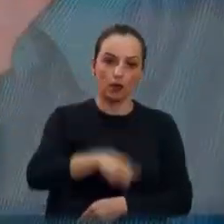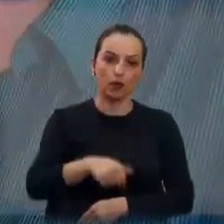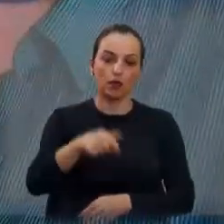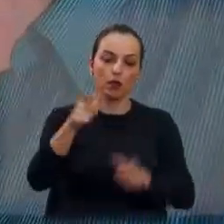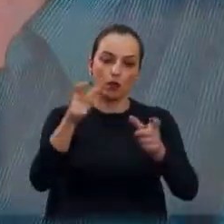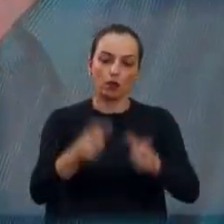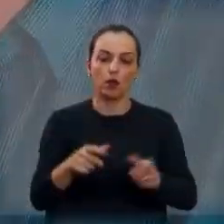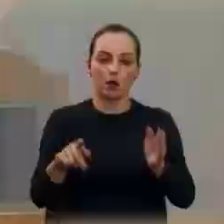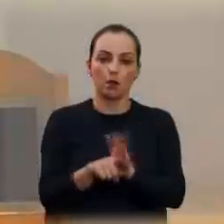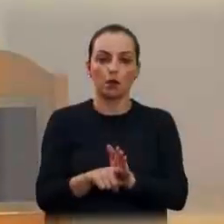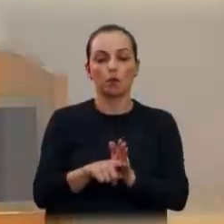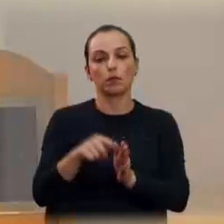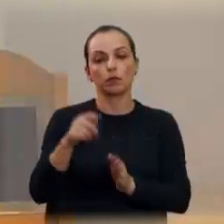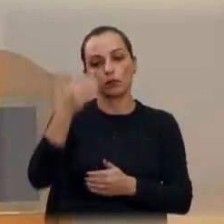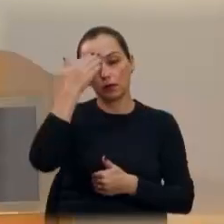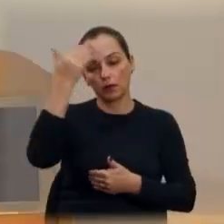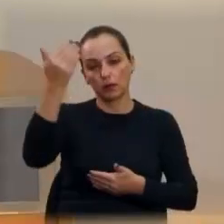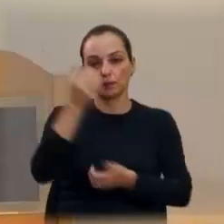deputado. Um abraço.